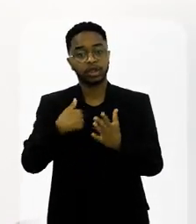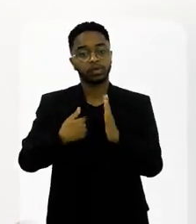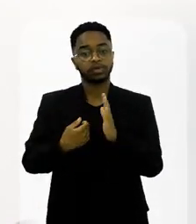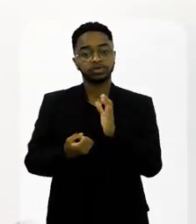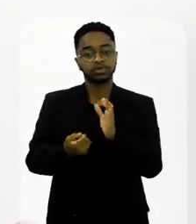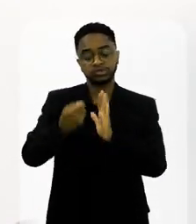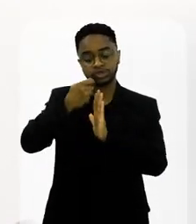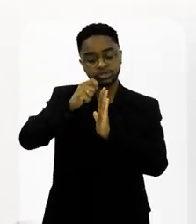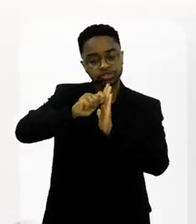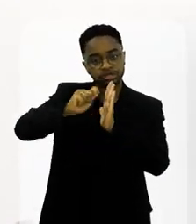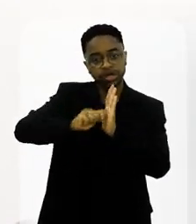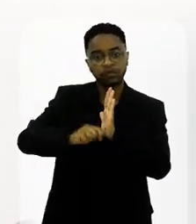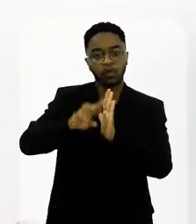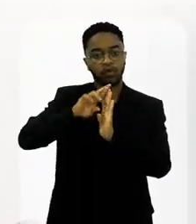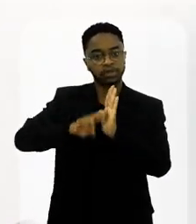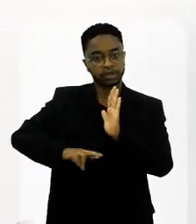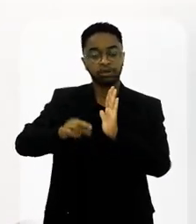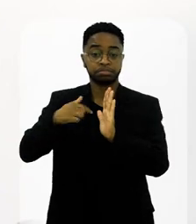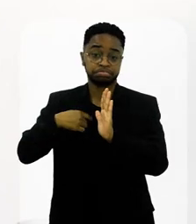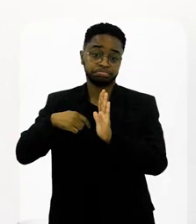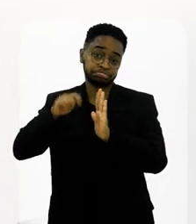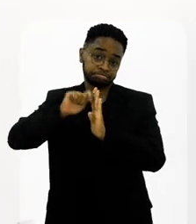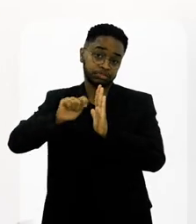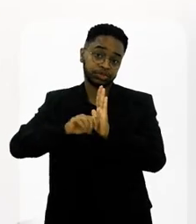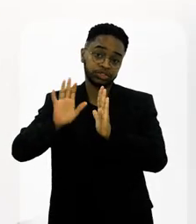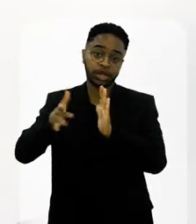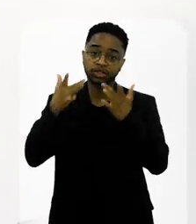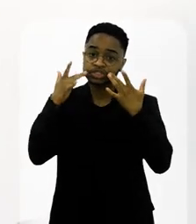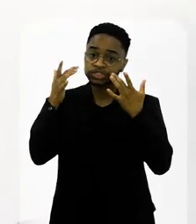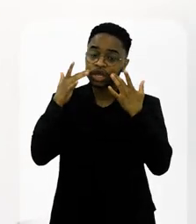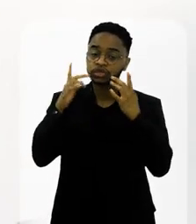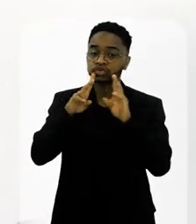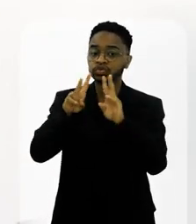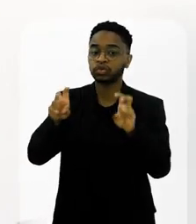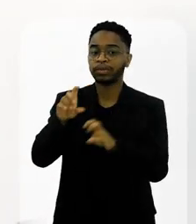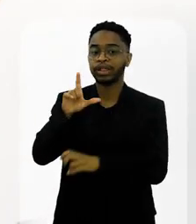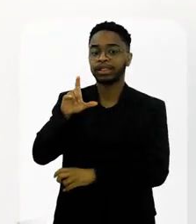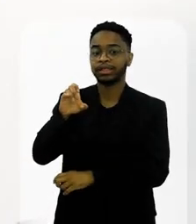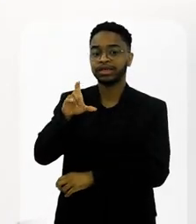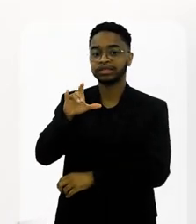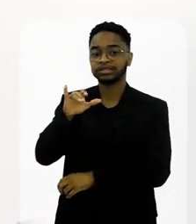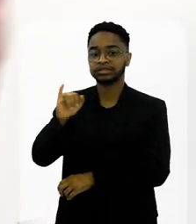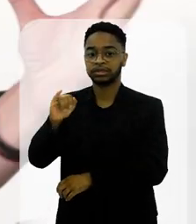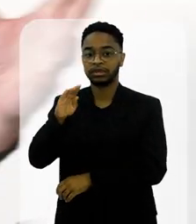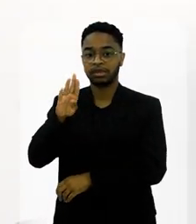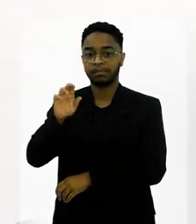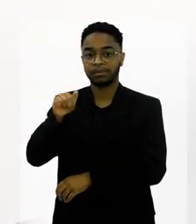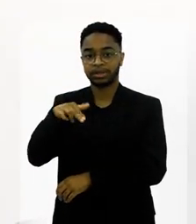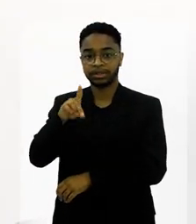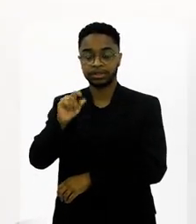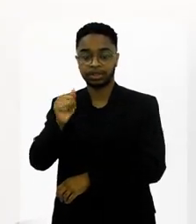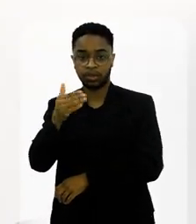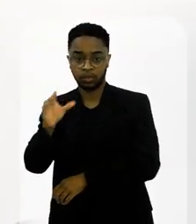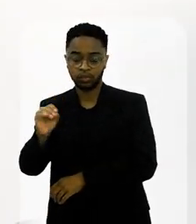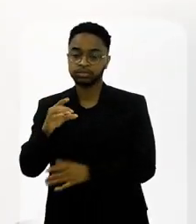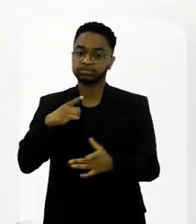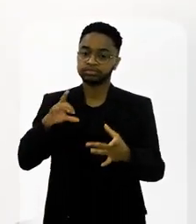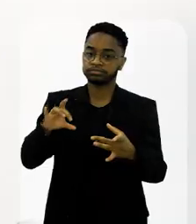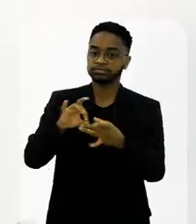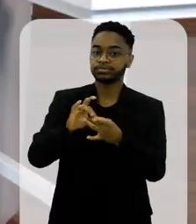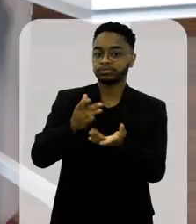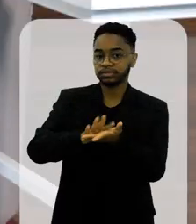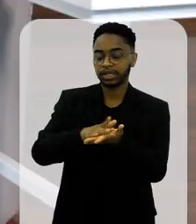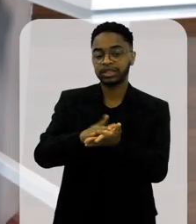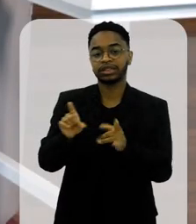Então, quando eu faço os meus roteiros, por exemplo, eu escrevi para teatro um musical sobre a Alessi Brandão, então eu trago o samba para o meu